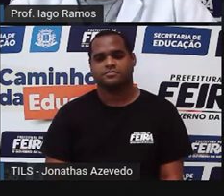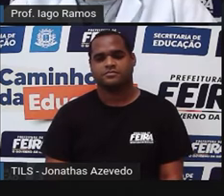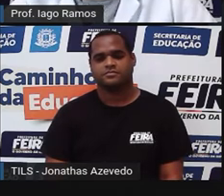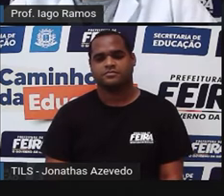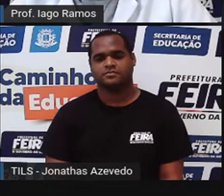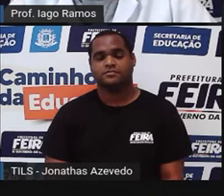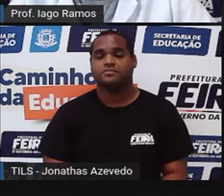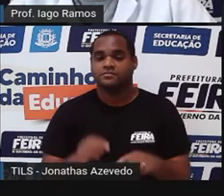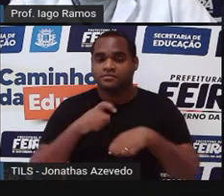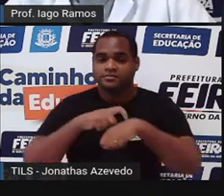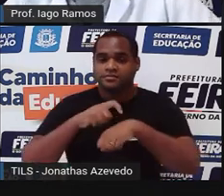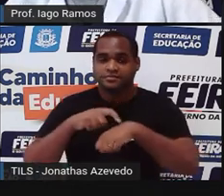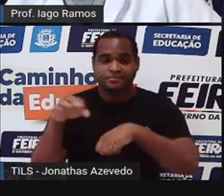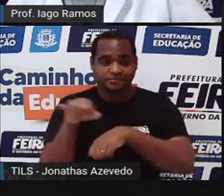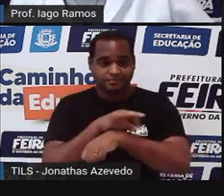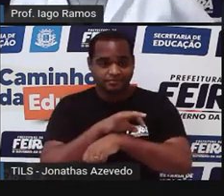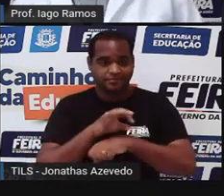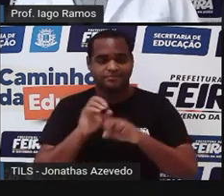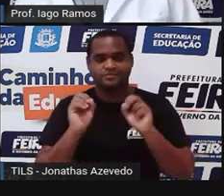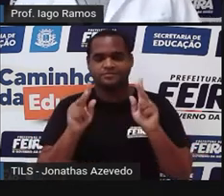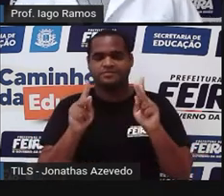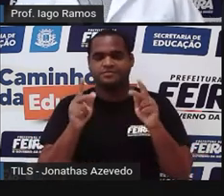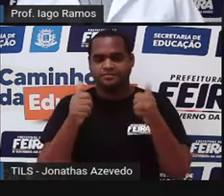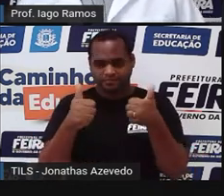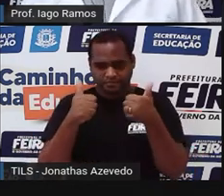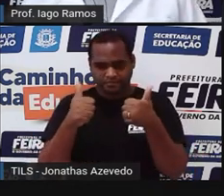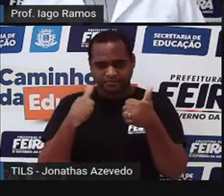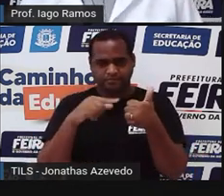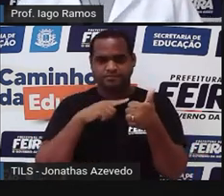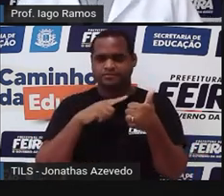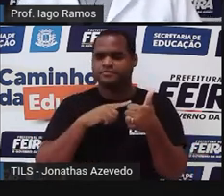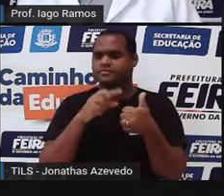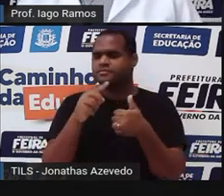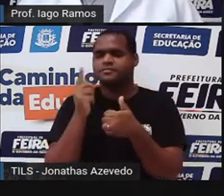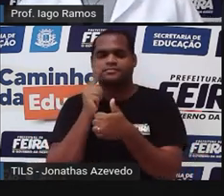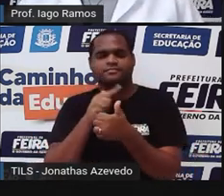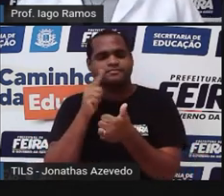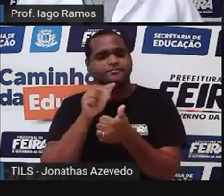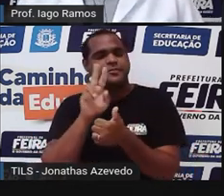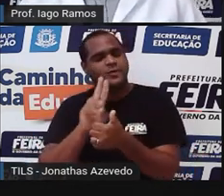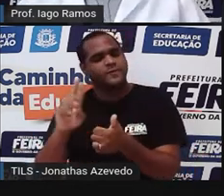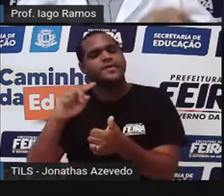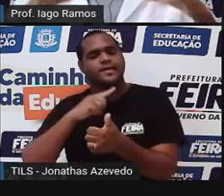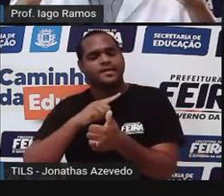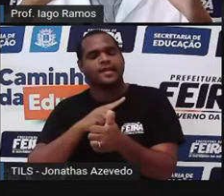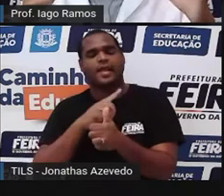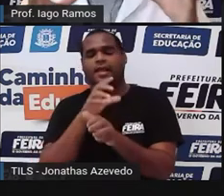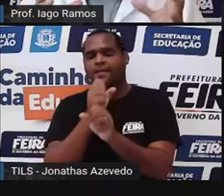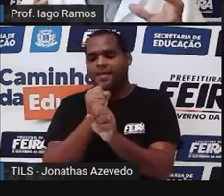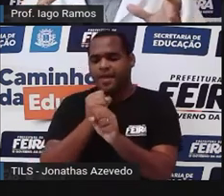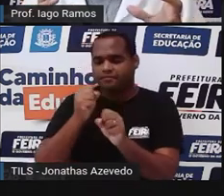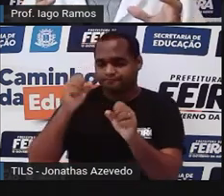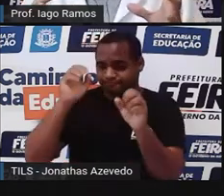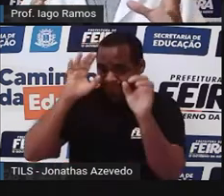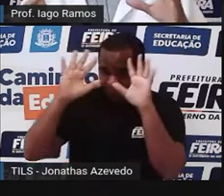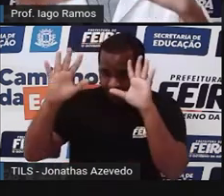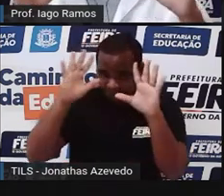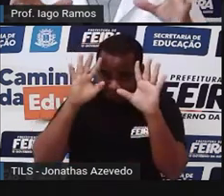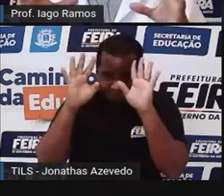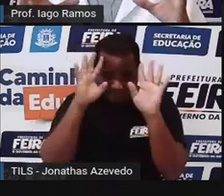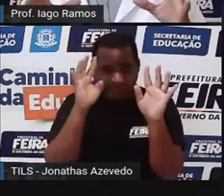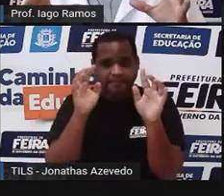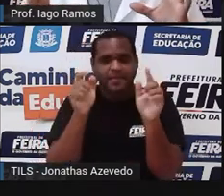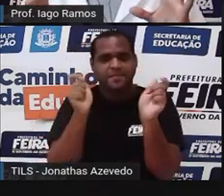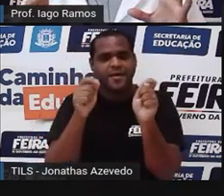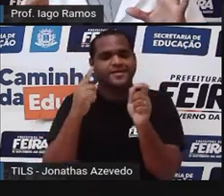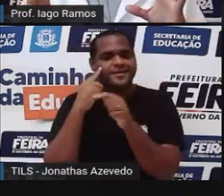Acabou o tempo. Essa parte aqui a gente precisa usar muito da nossa imaginação, da